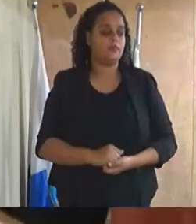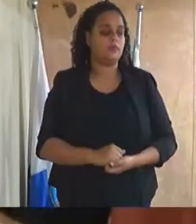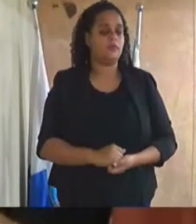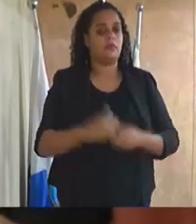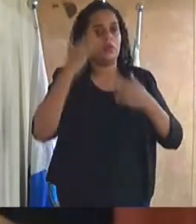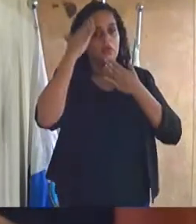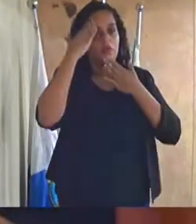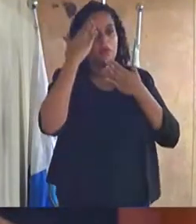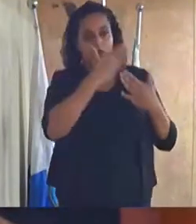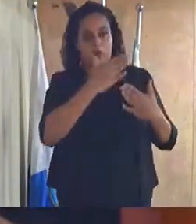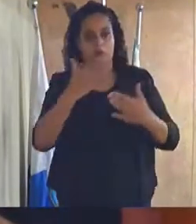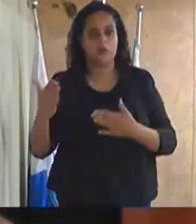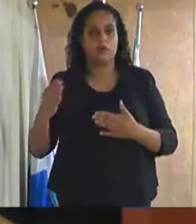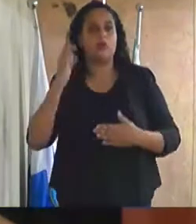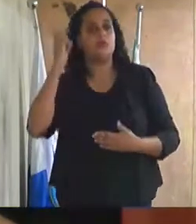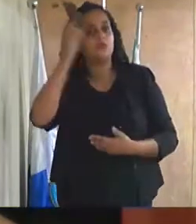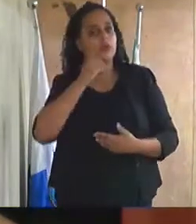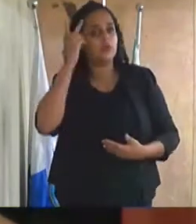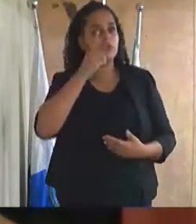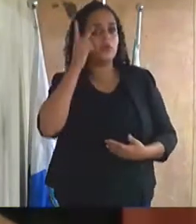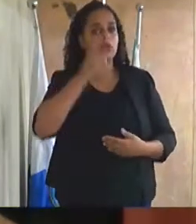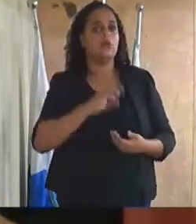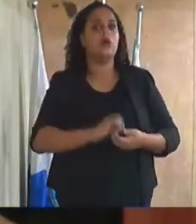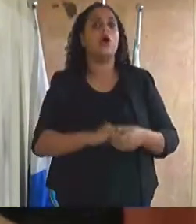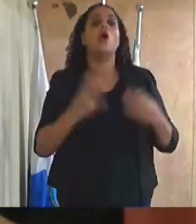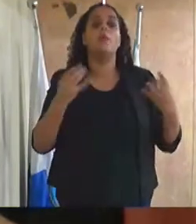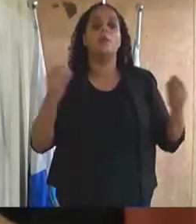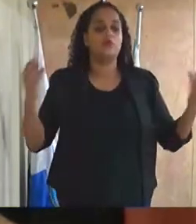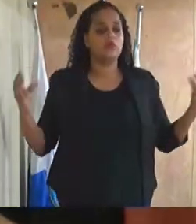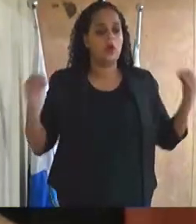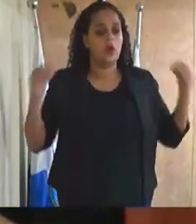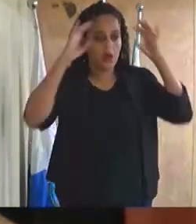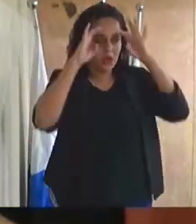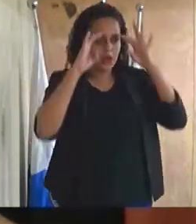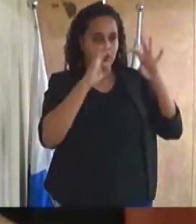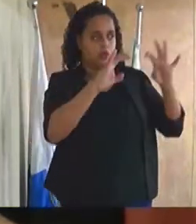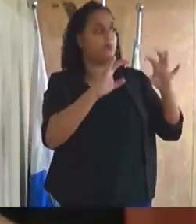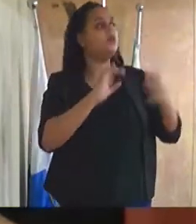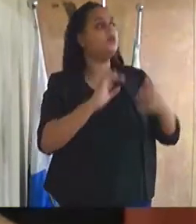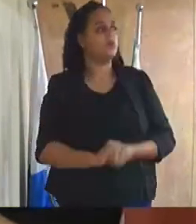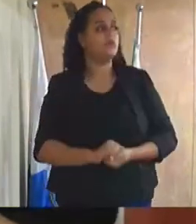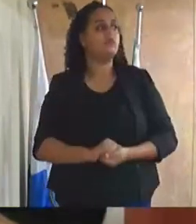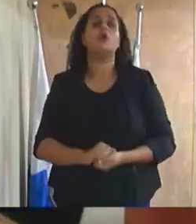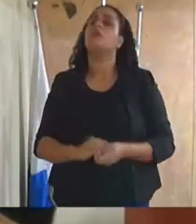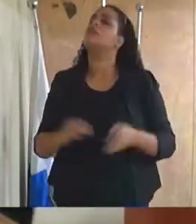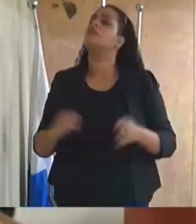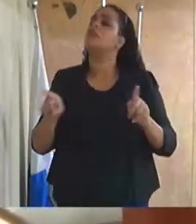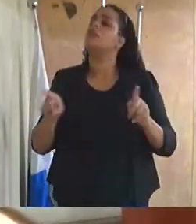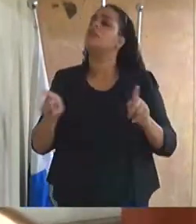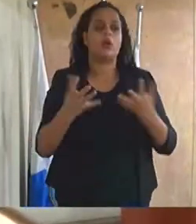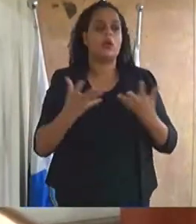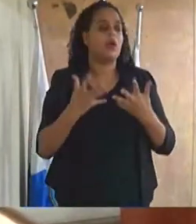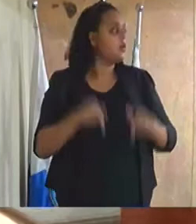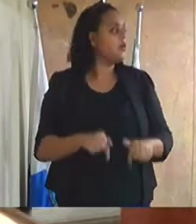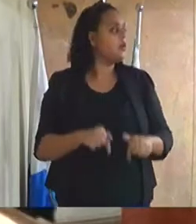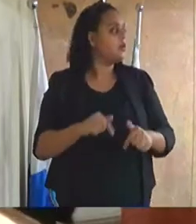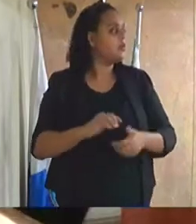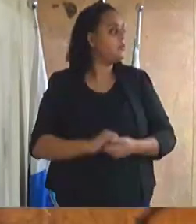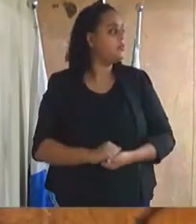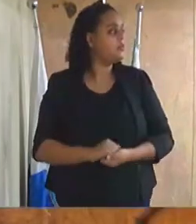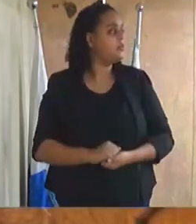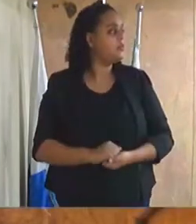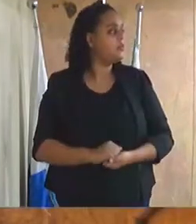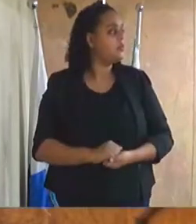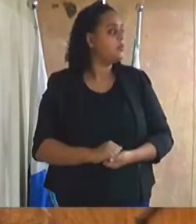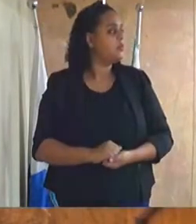Agradeço o elogio do vereador, tenho muito respeito por vossa excelência, mas queria que... não, vossa excelência, vereadora,